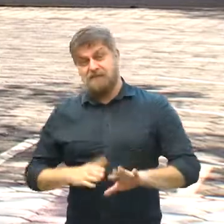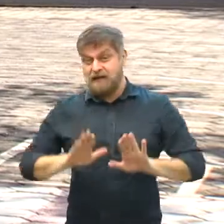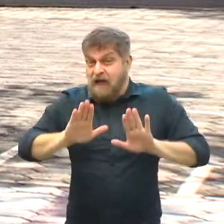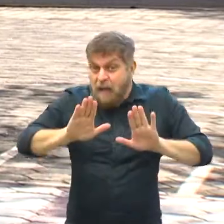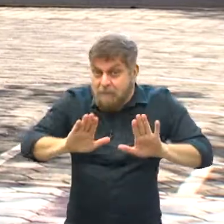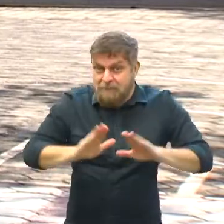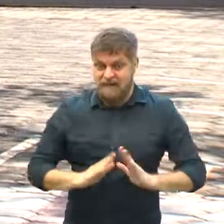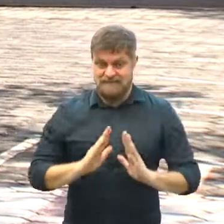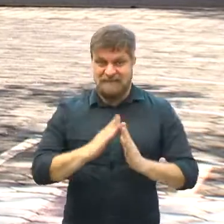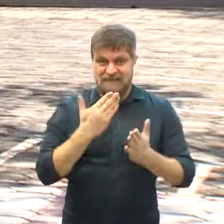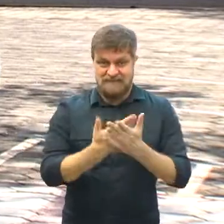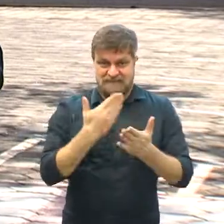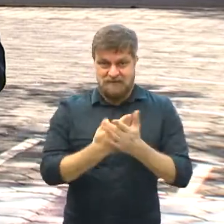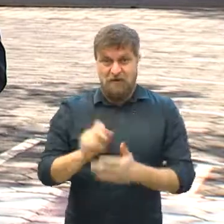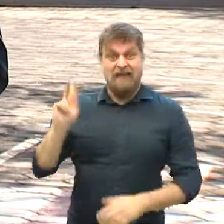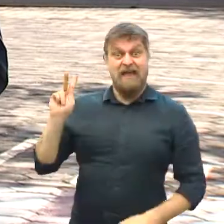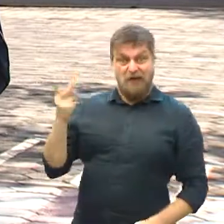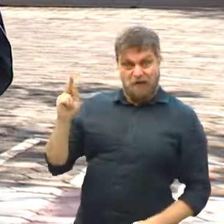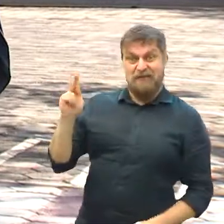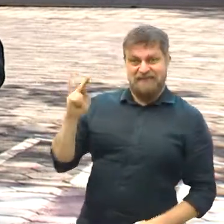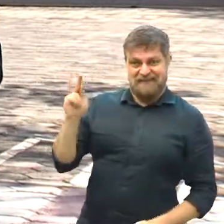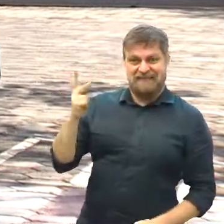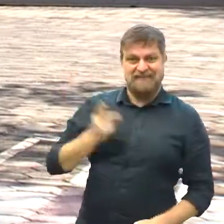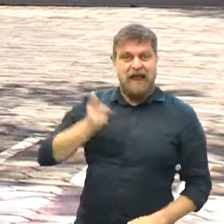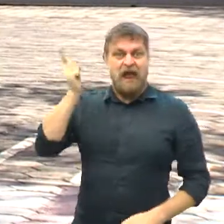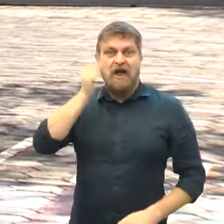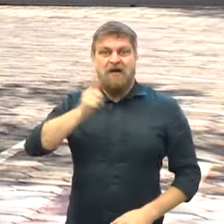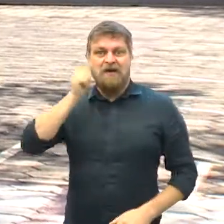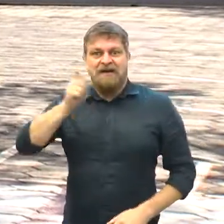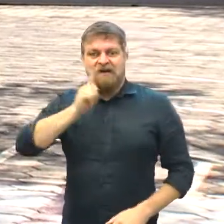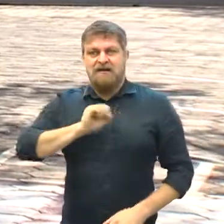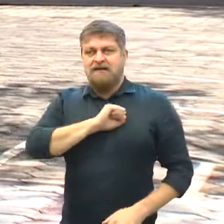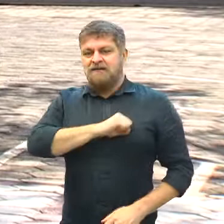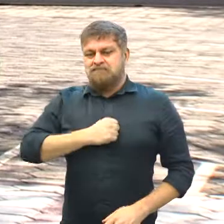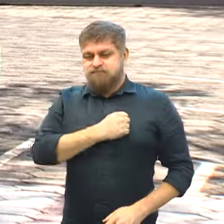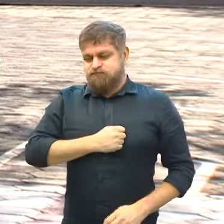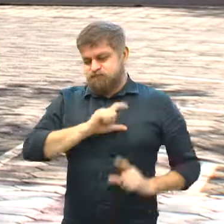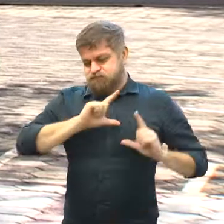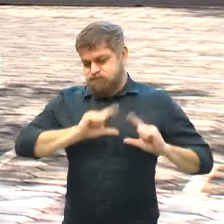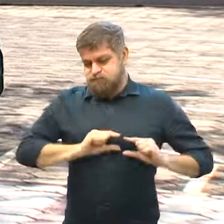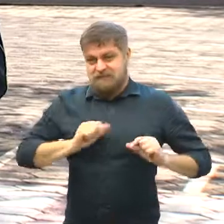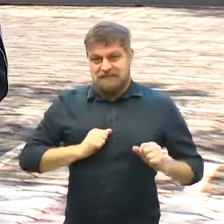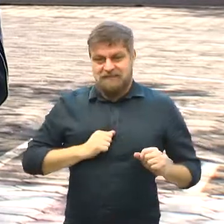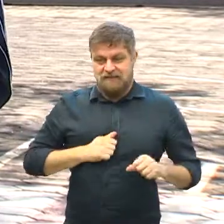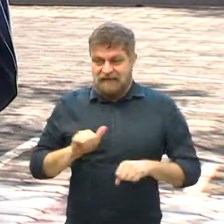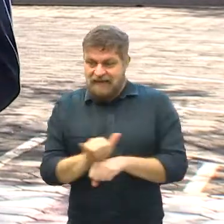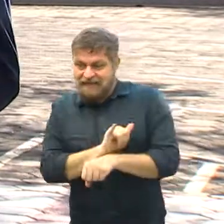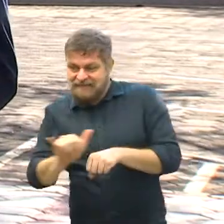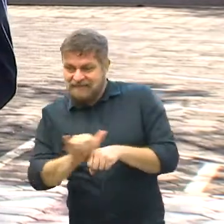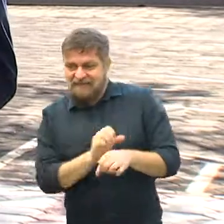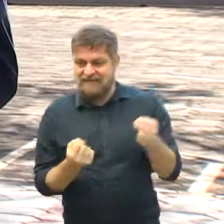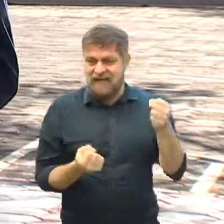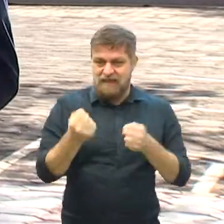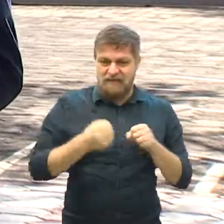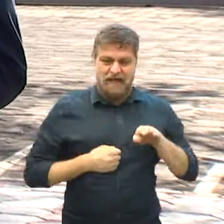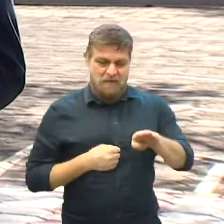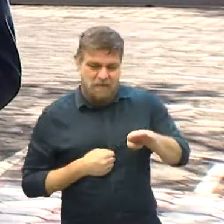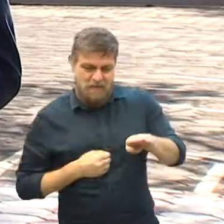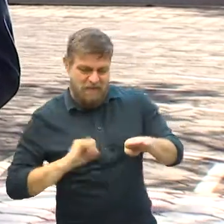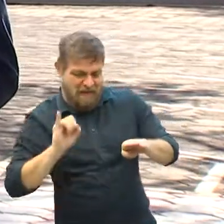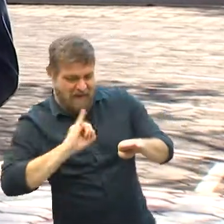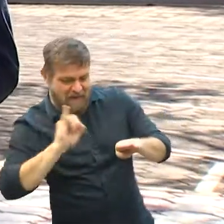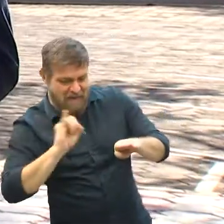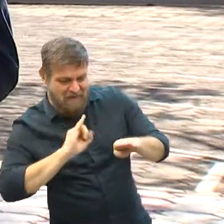escola. Mas, pelo menos, essa escola aqui, em Hortolândia, conseguiu matar um pouco da saudade com esse sistema de drive-thru,